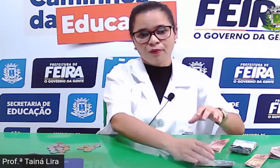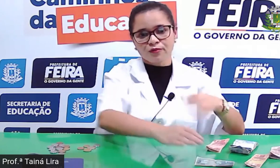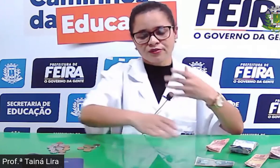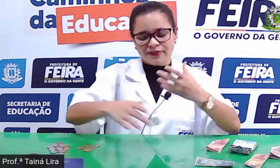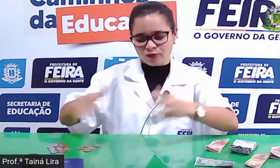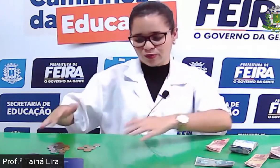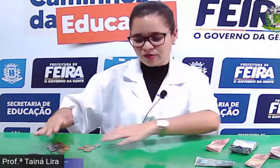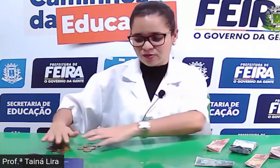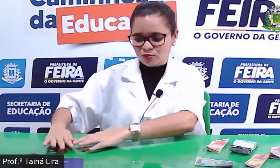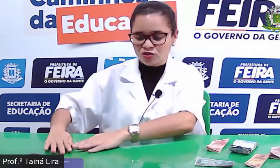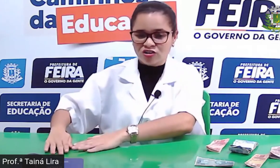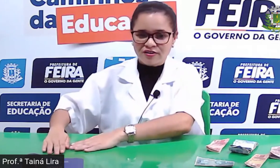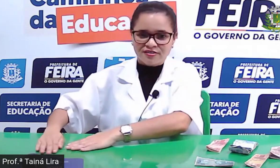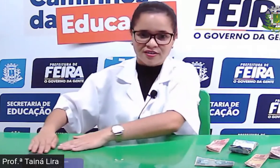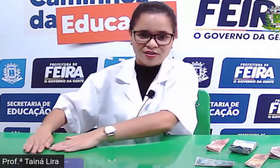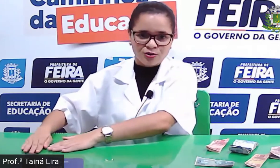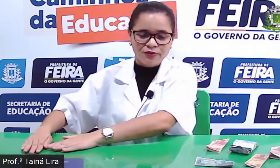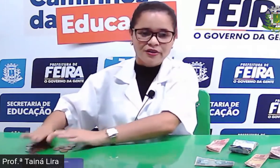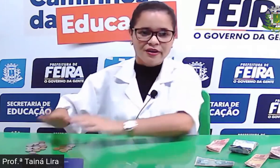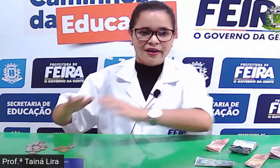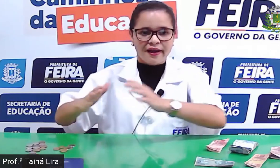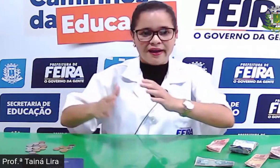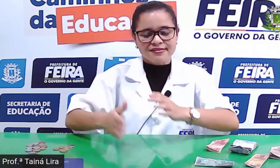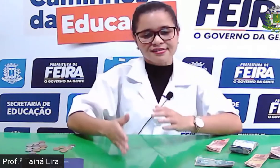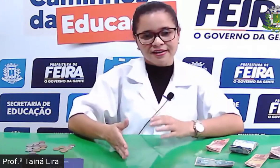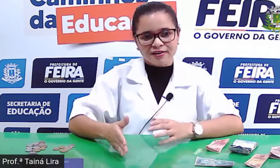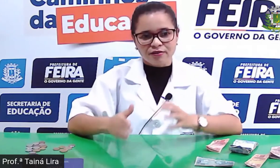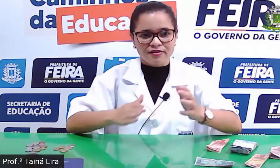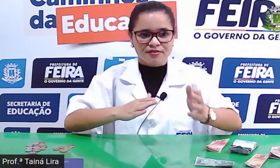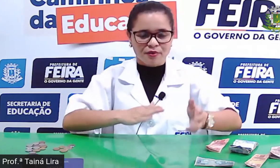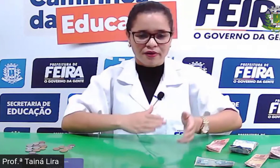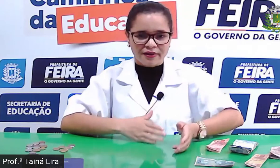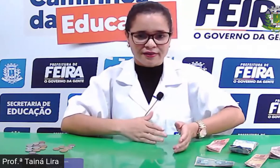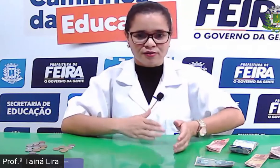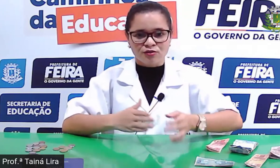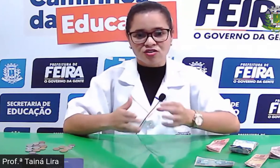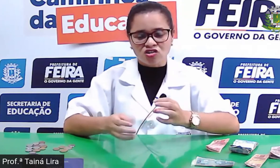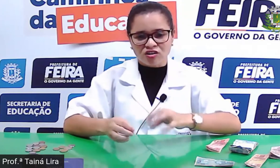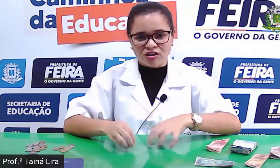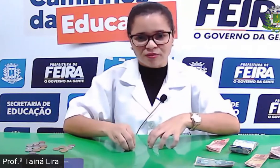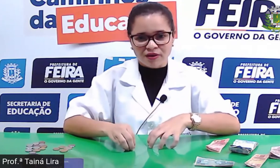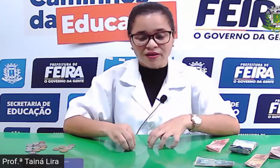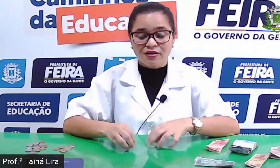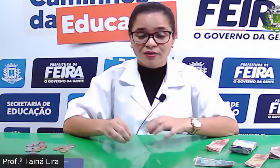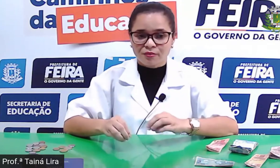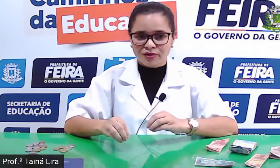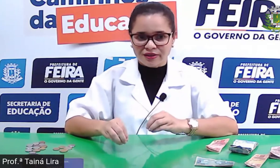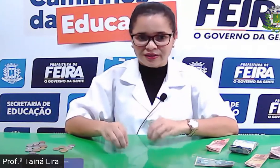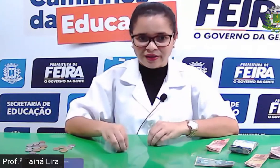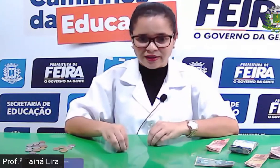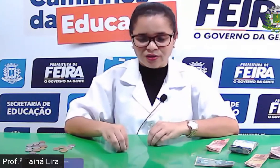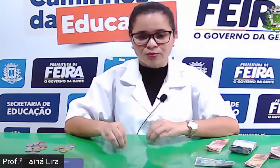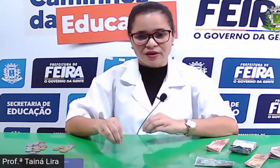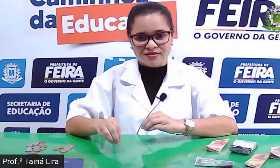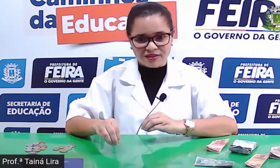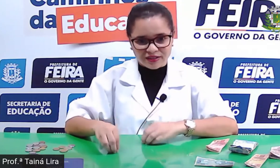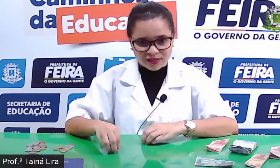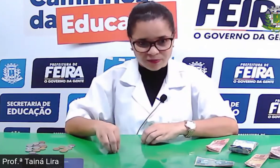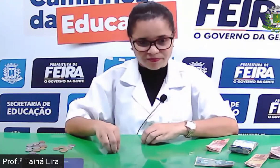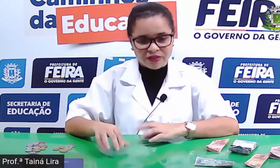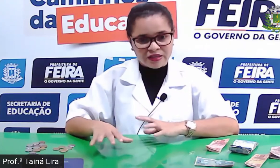formar alguns valores utilizando as cédulas e moedas do sistema monetário